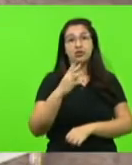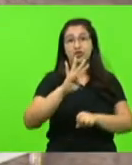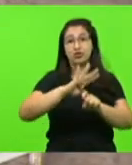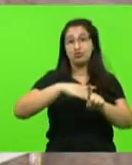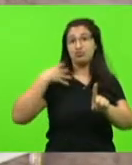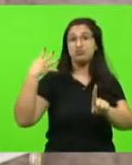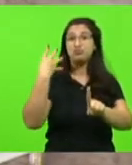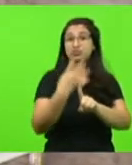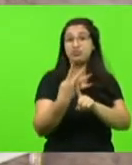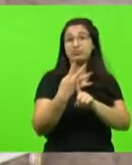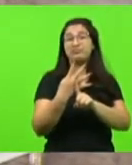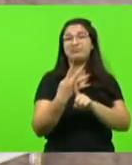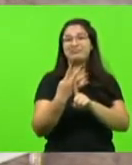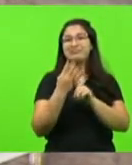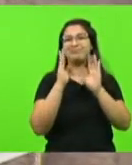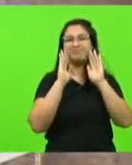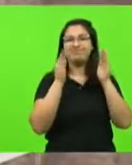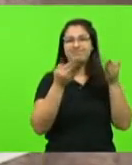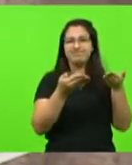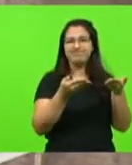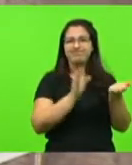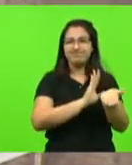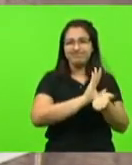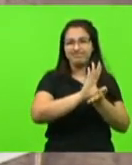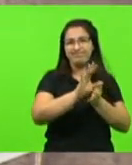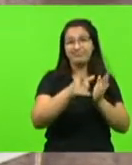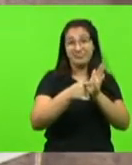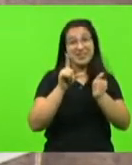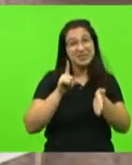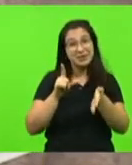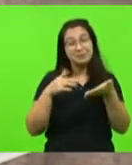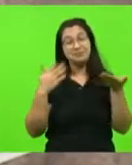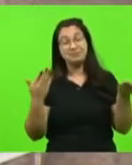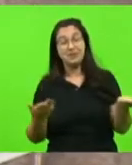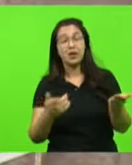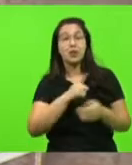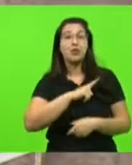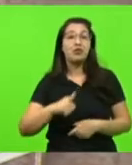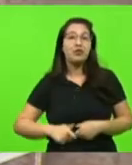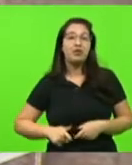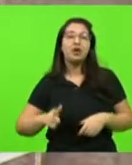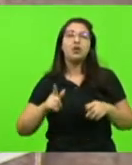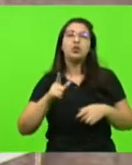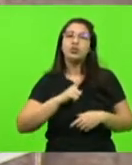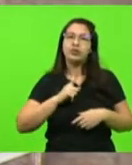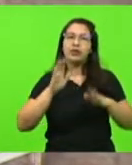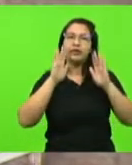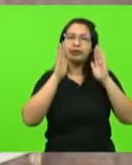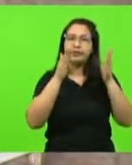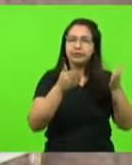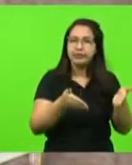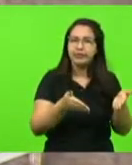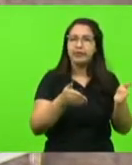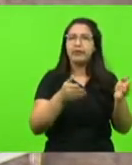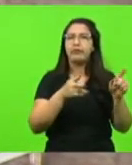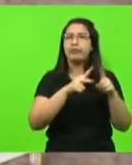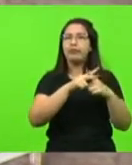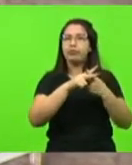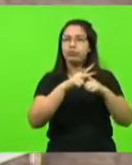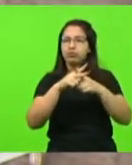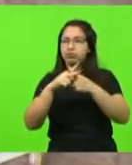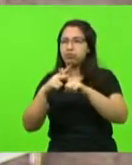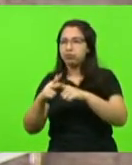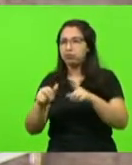era aplicado anteriormente. Portanto, o governo tem visto, sim, a manutenção das